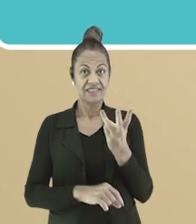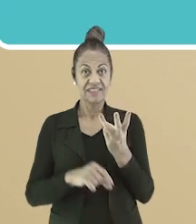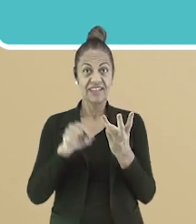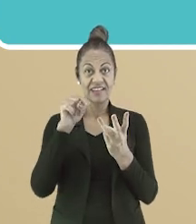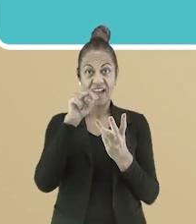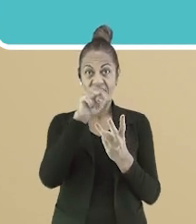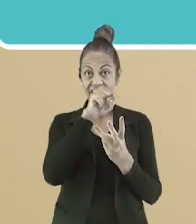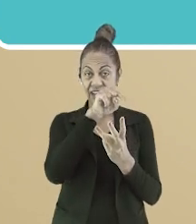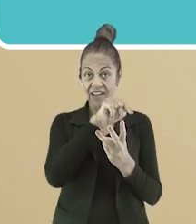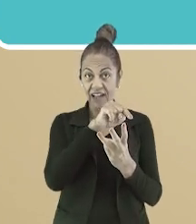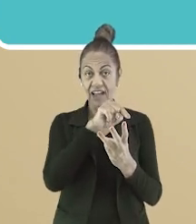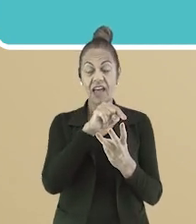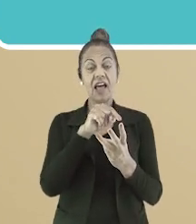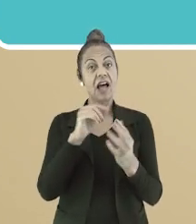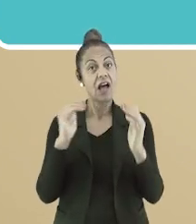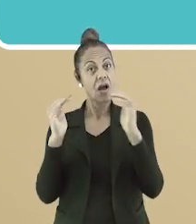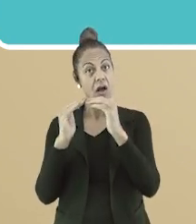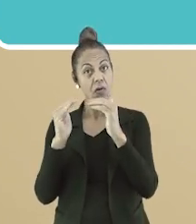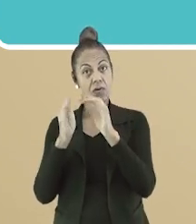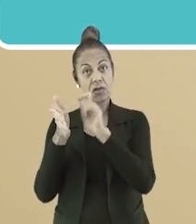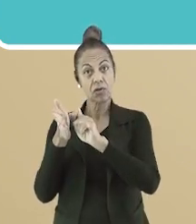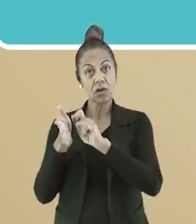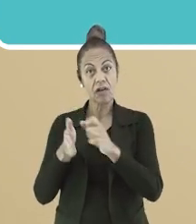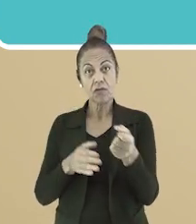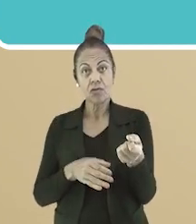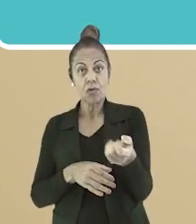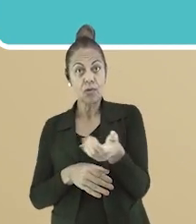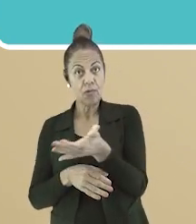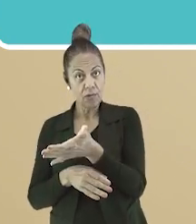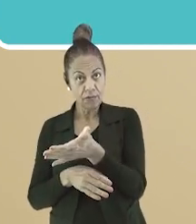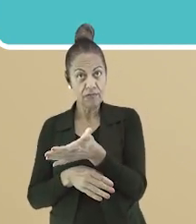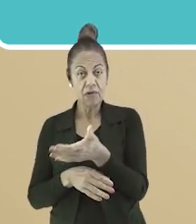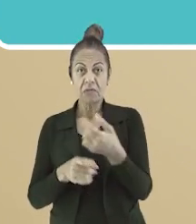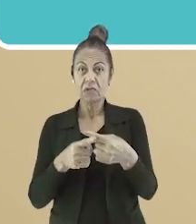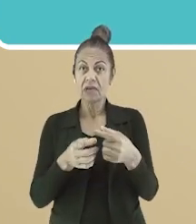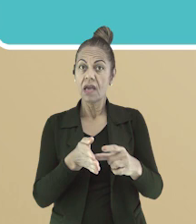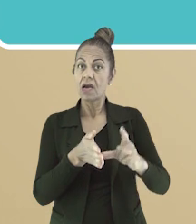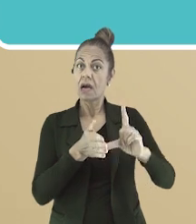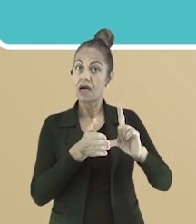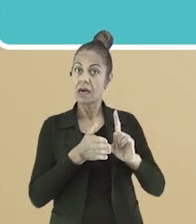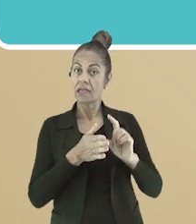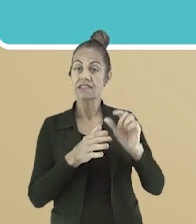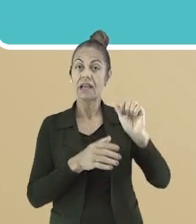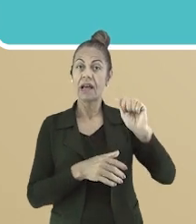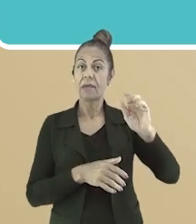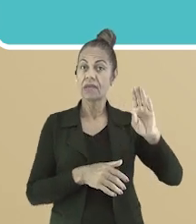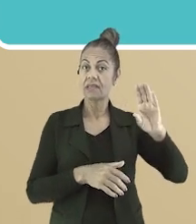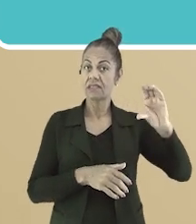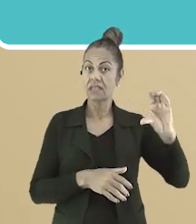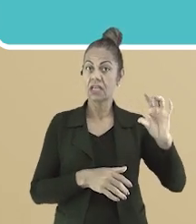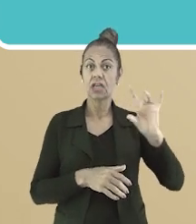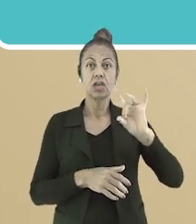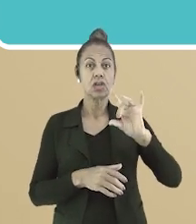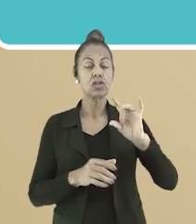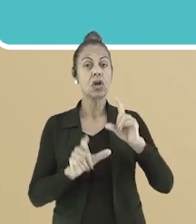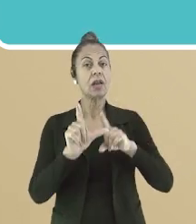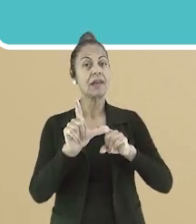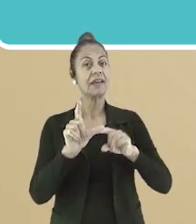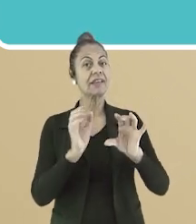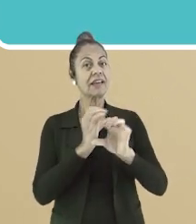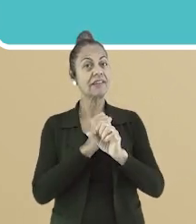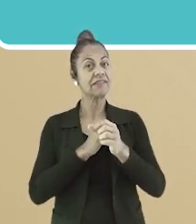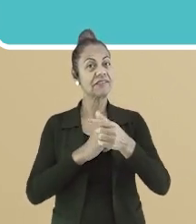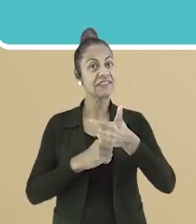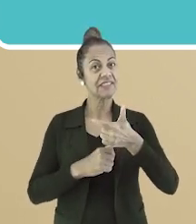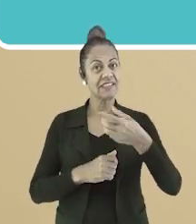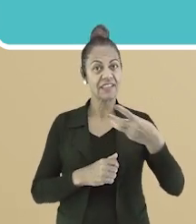a fazer parte do alfabeto após o novo acordo ortográfico. Antes, o alfabeto possuía 23 letras e agora